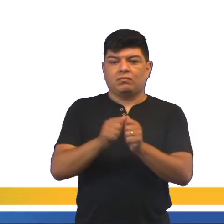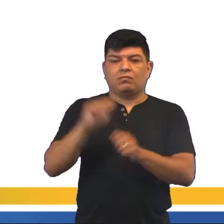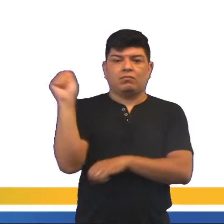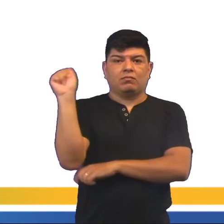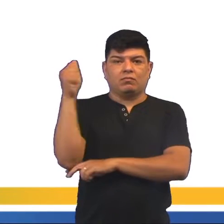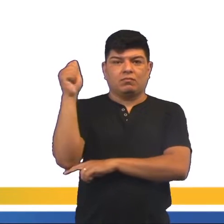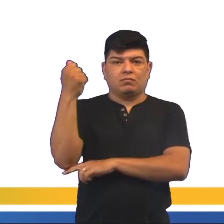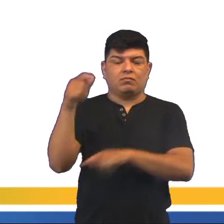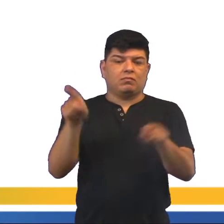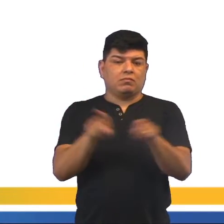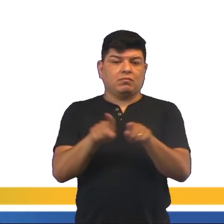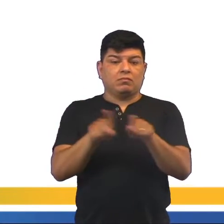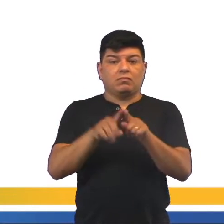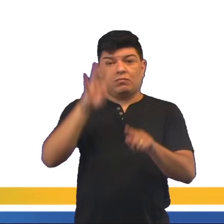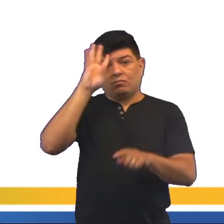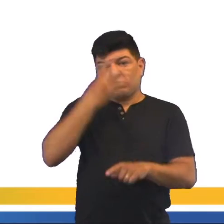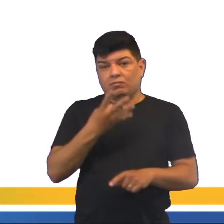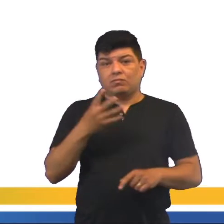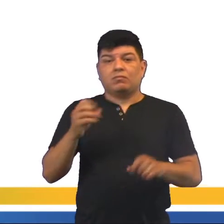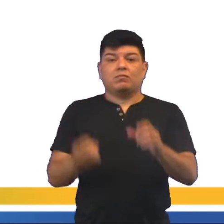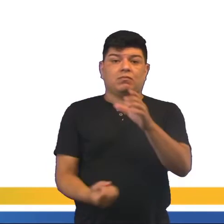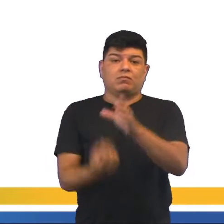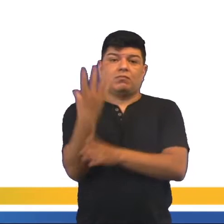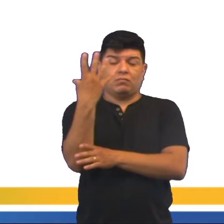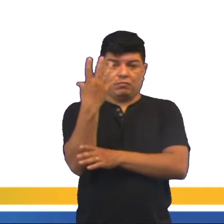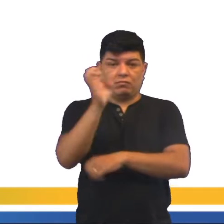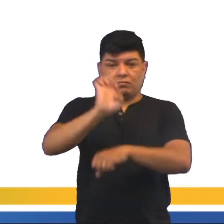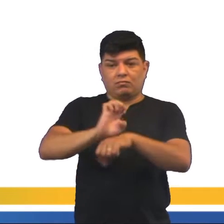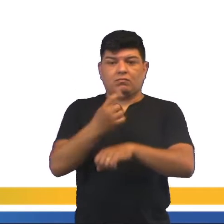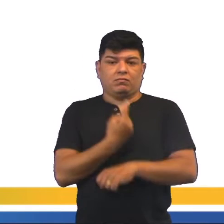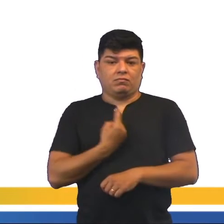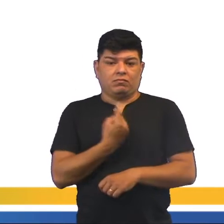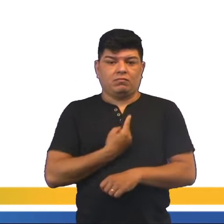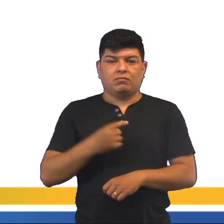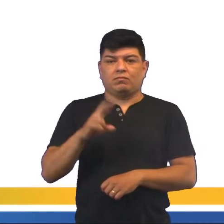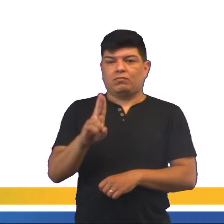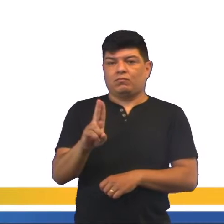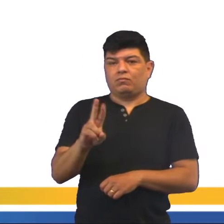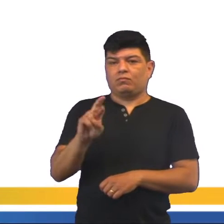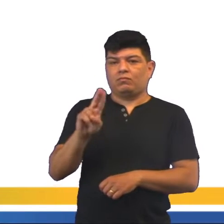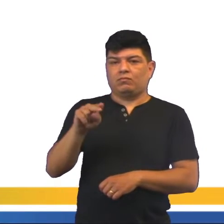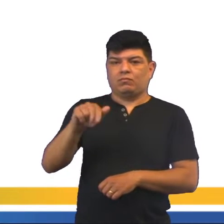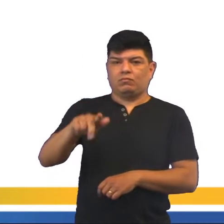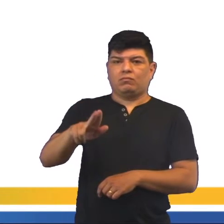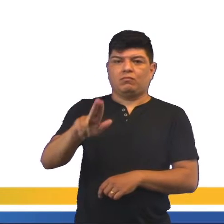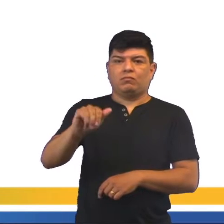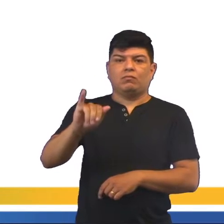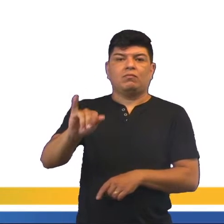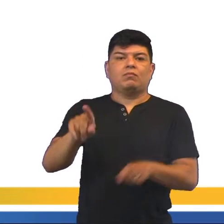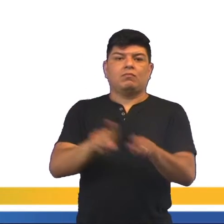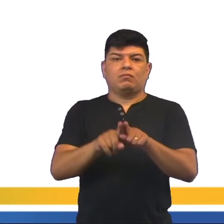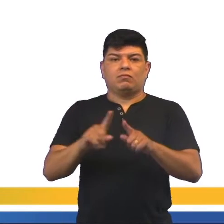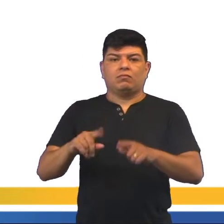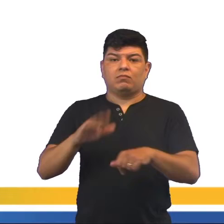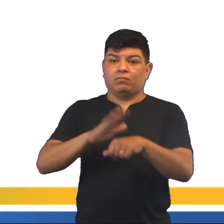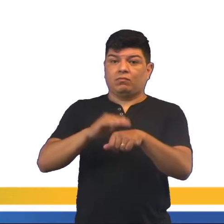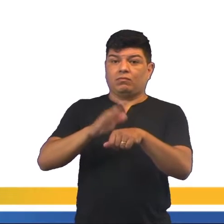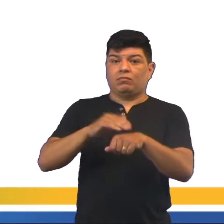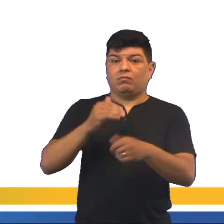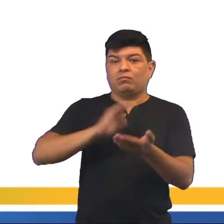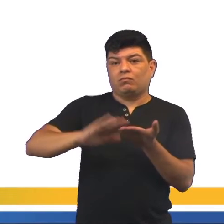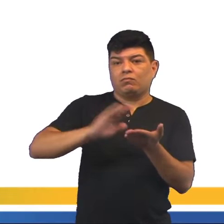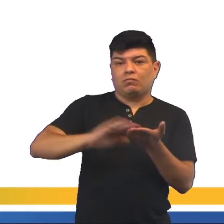Argentina. A solução foi criar um Estado independente, o Uruguai. Esses conflitos aumentaram, né? Os gastos